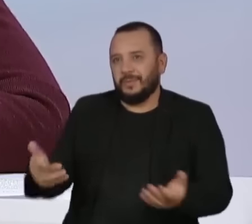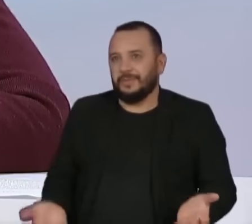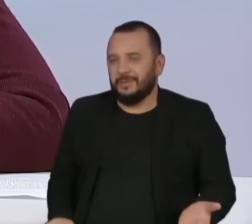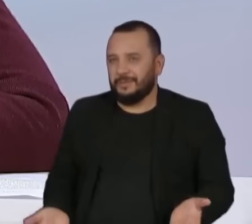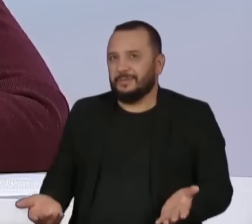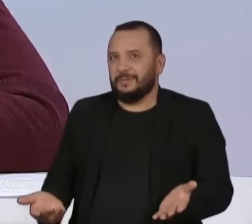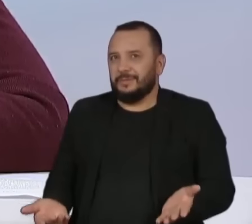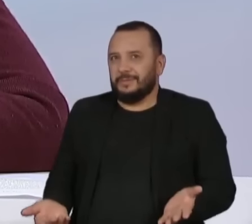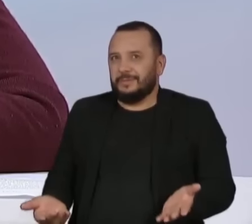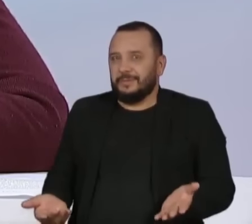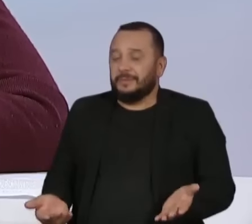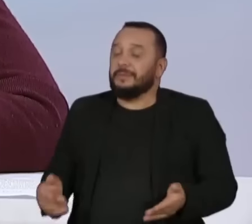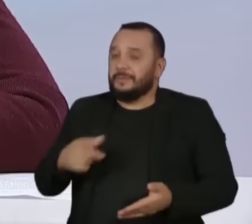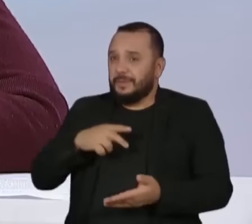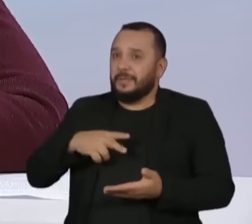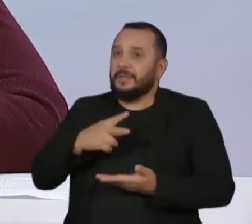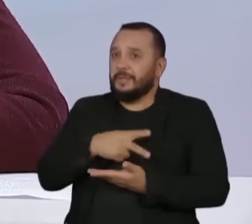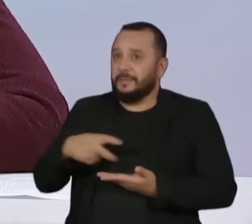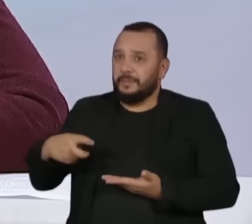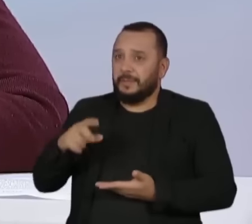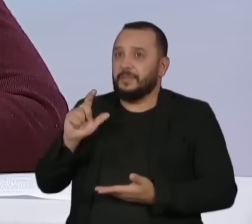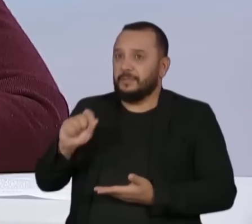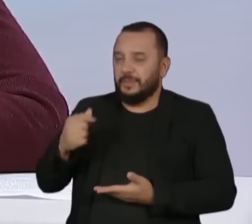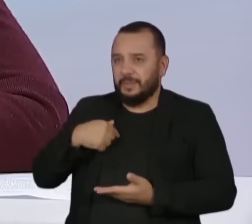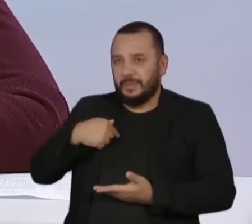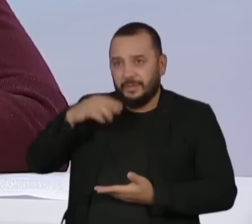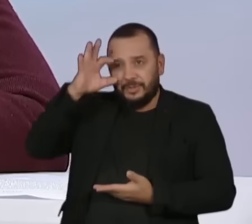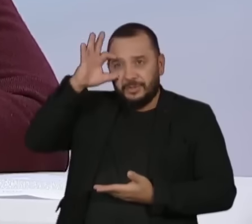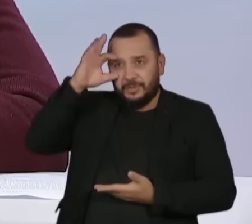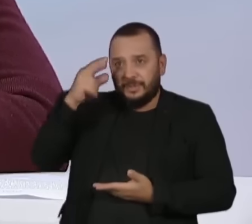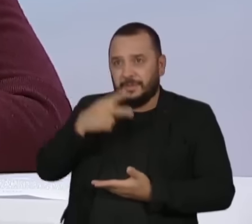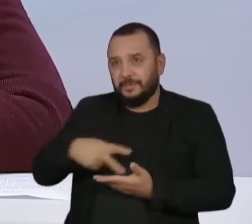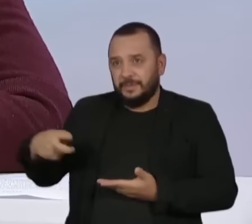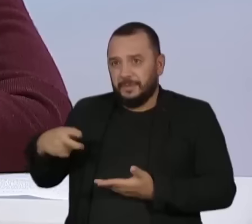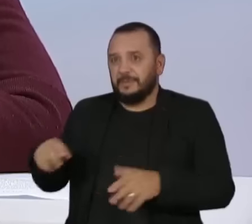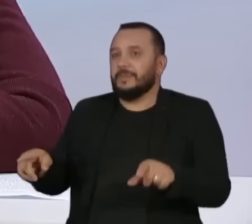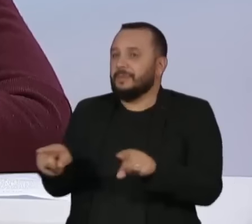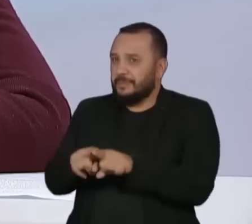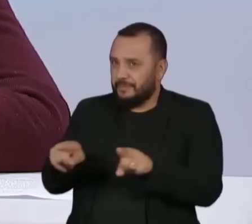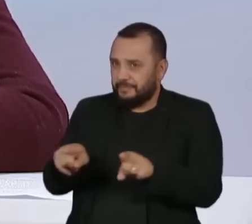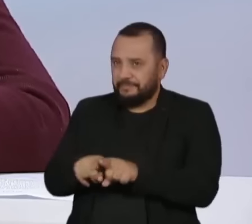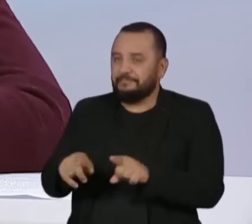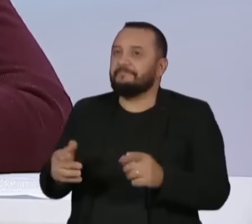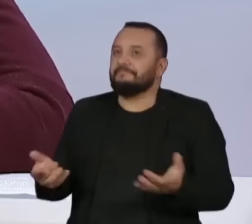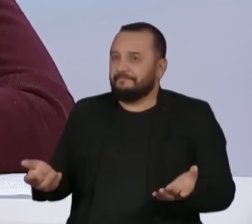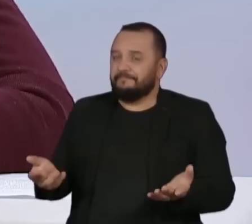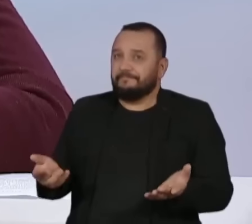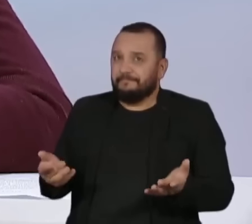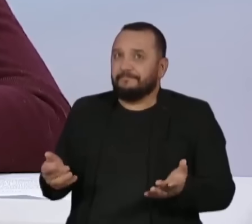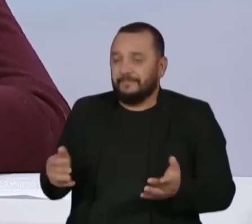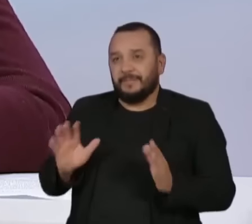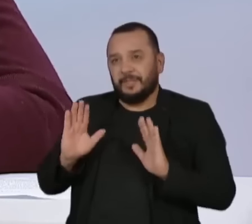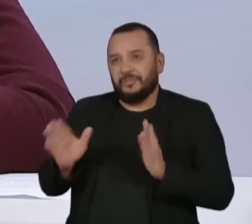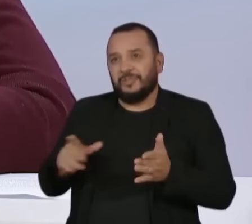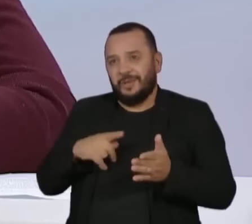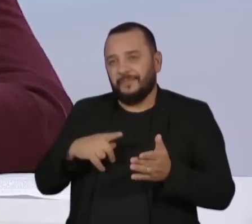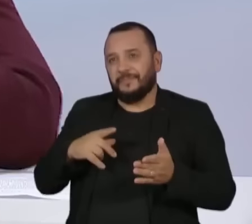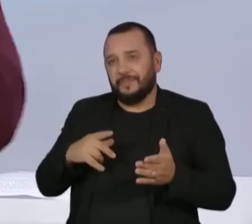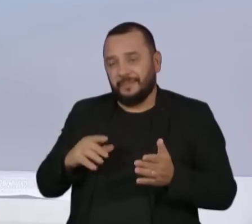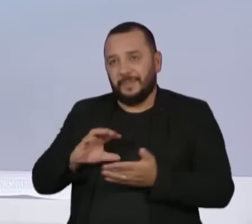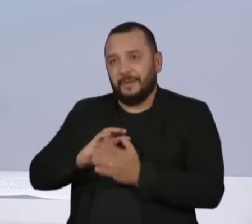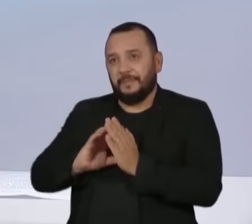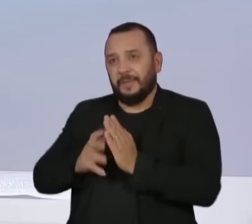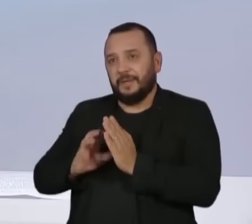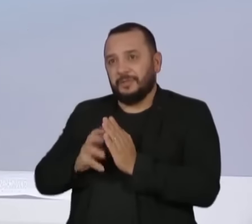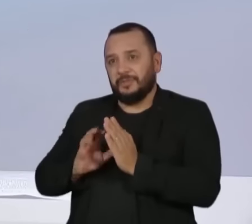E o impeachment da ex-presidente também acabou levando a esta aliança. Do